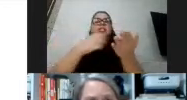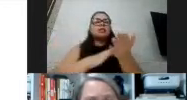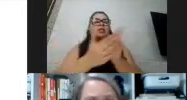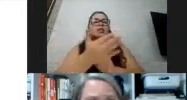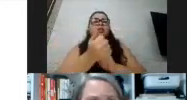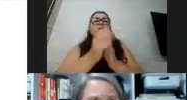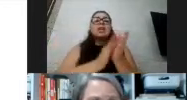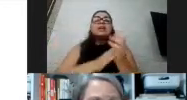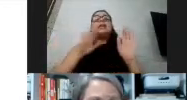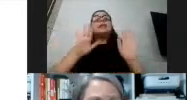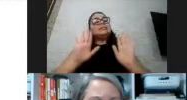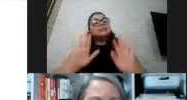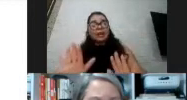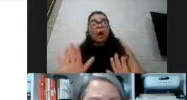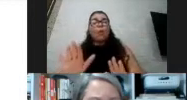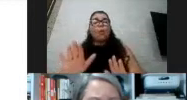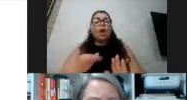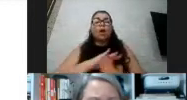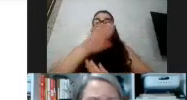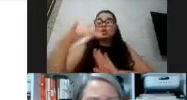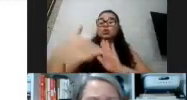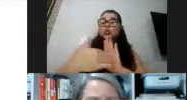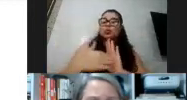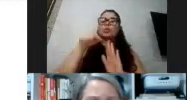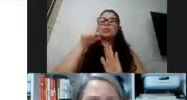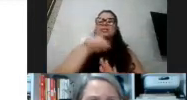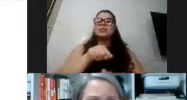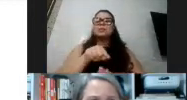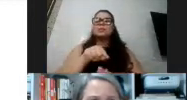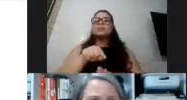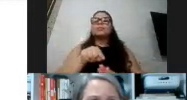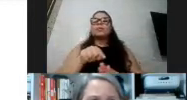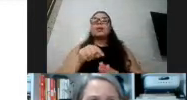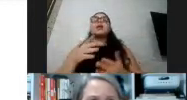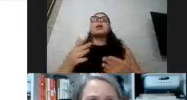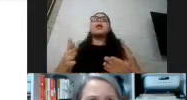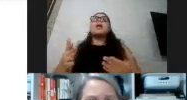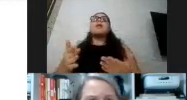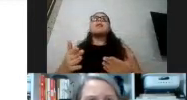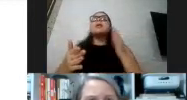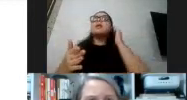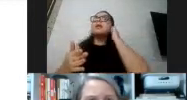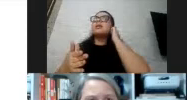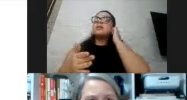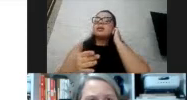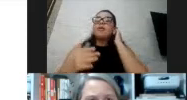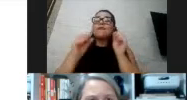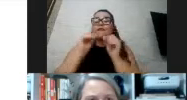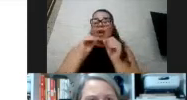isso tudo faz com que, dependendo da deficiência, faz com que essas